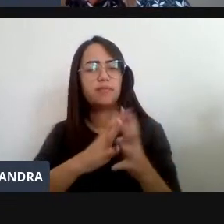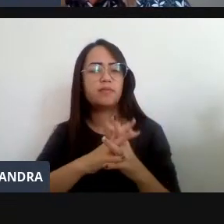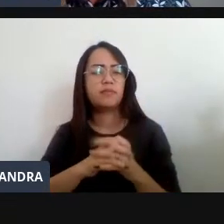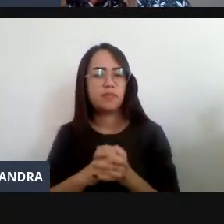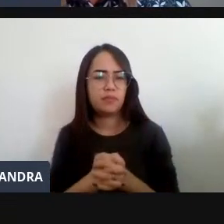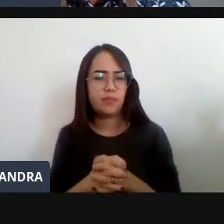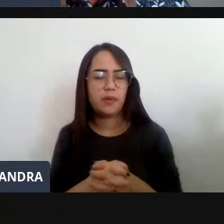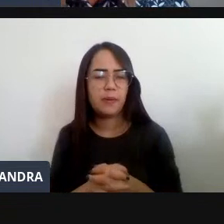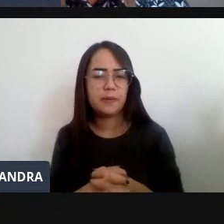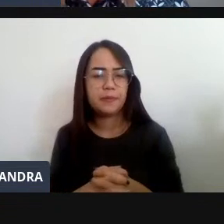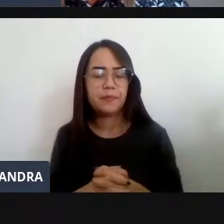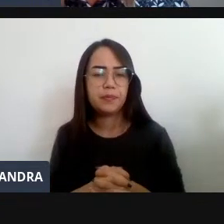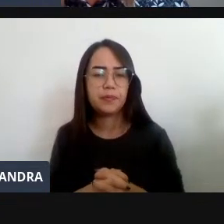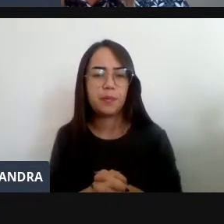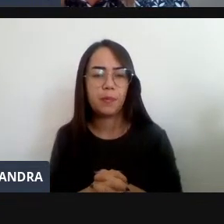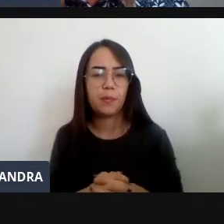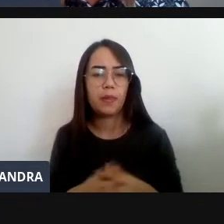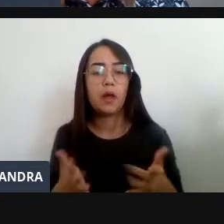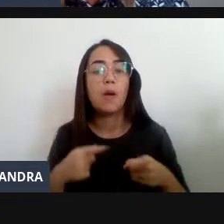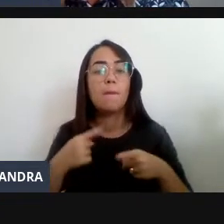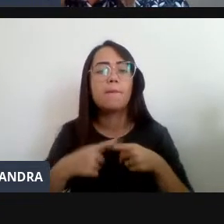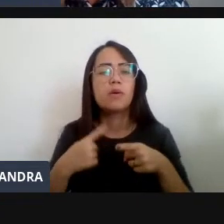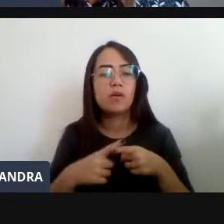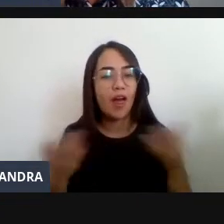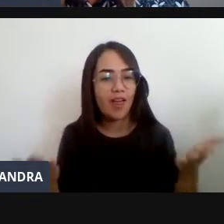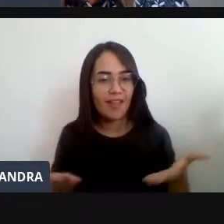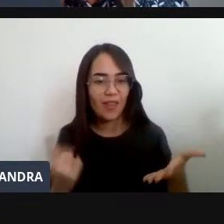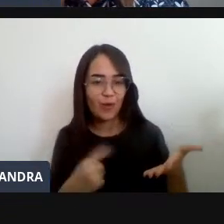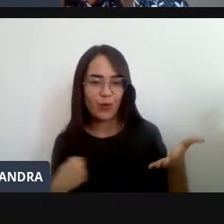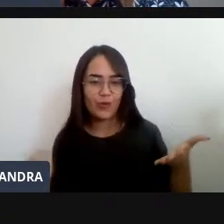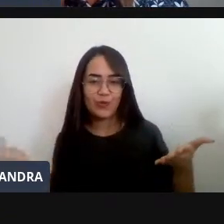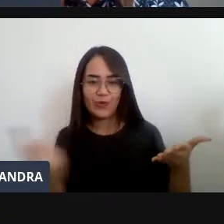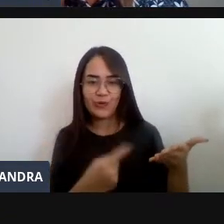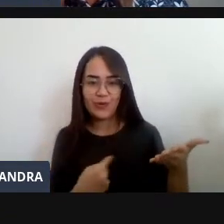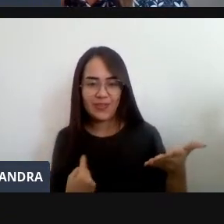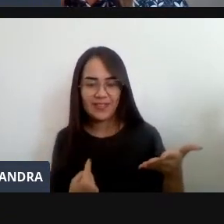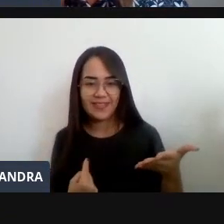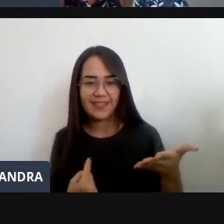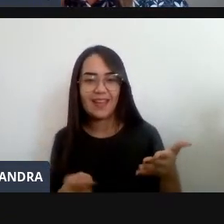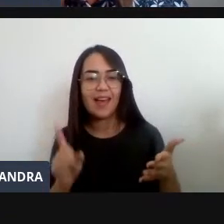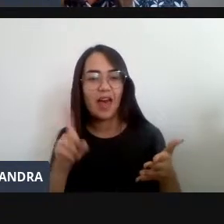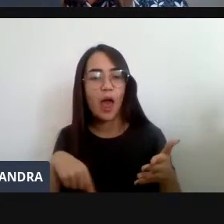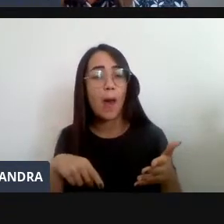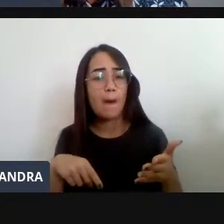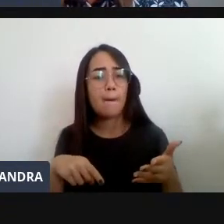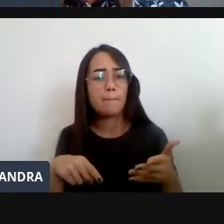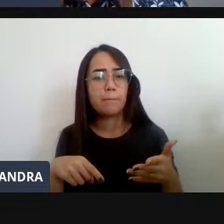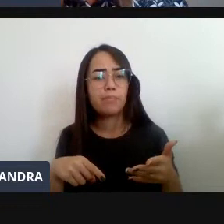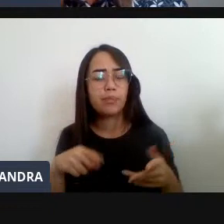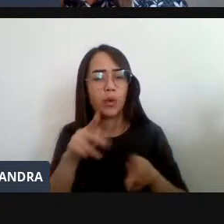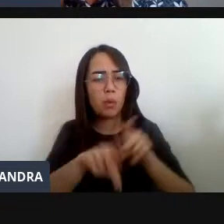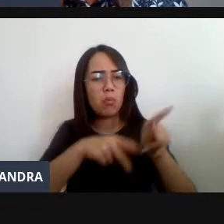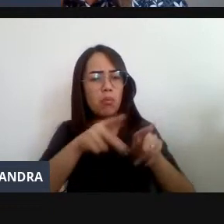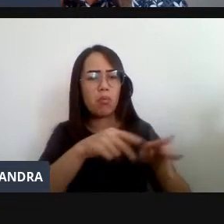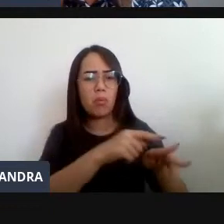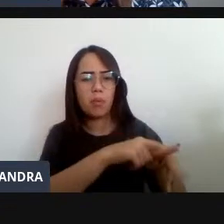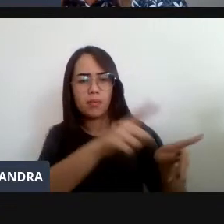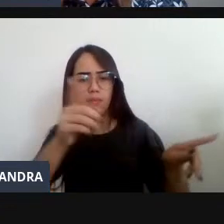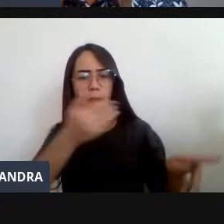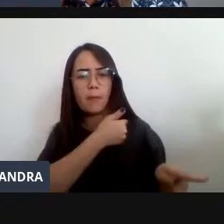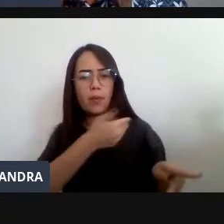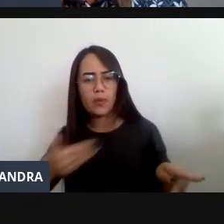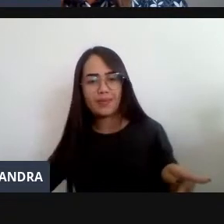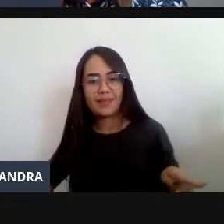De Cada Um De Vocês Porque A Nossa Universidade É Universidade Pública Que É Paga Com Dinheiro Dos Servidores